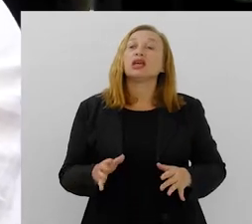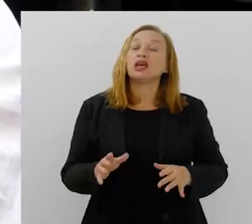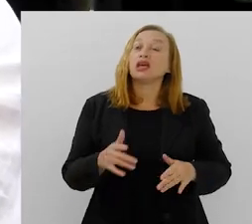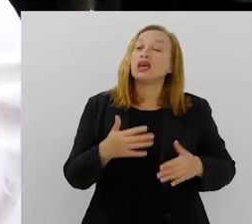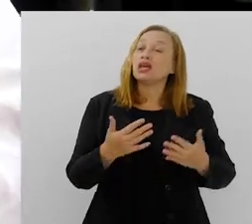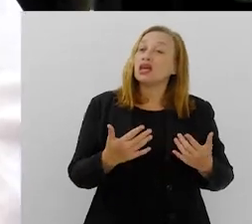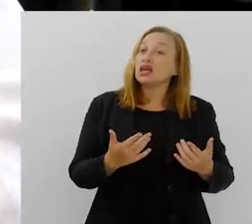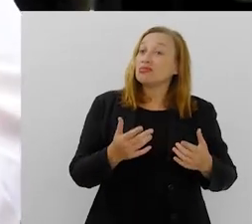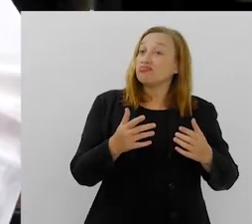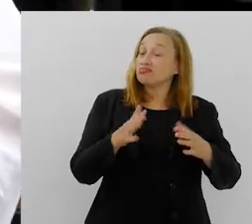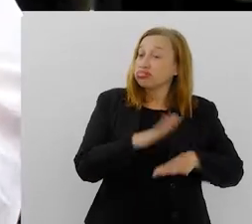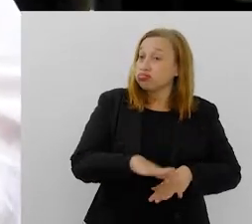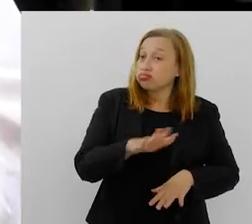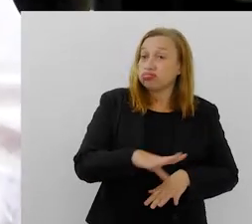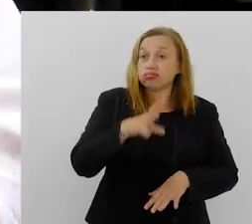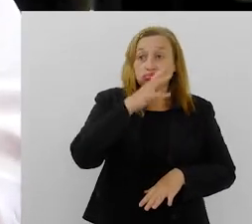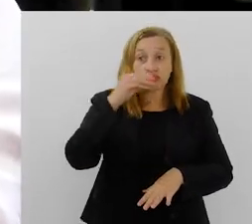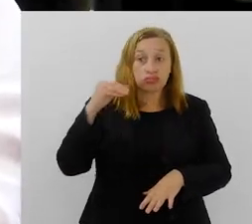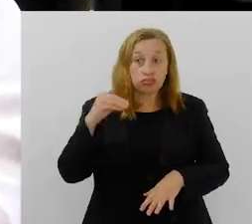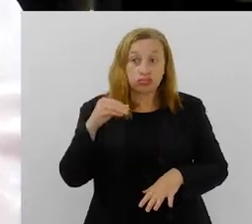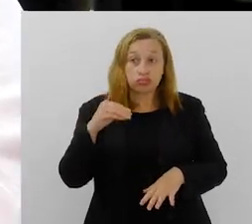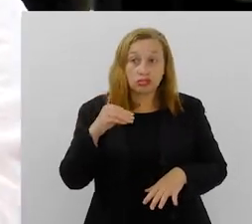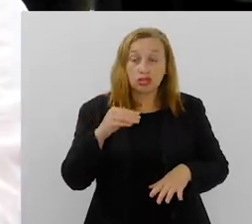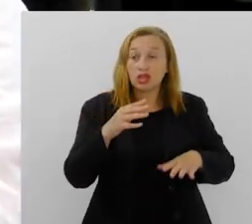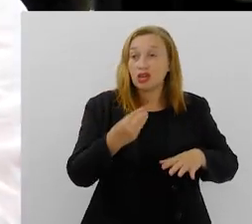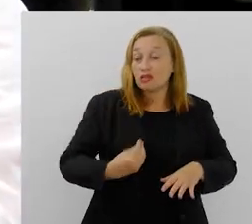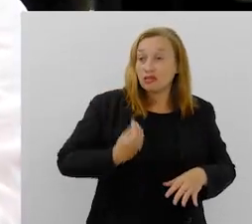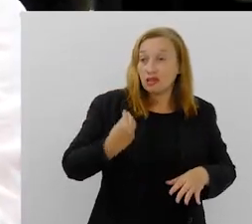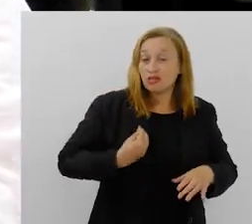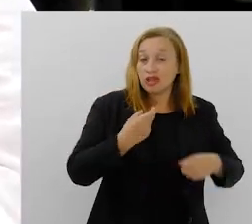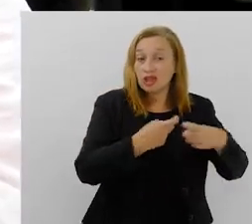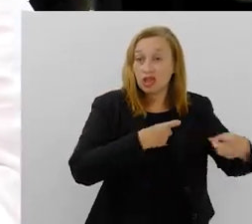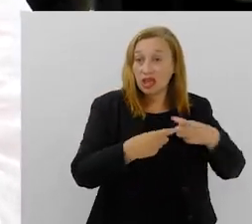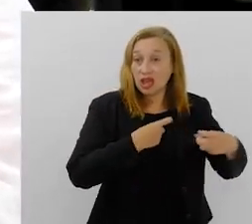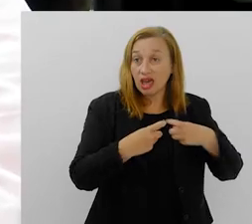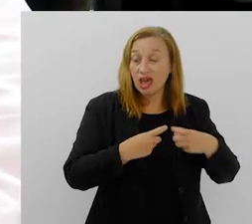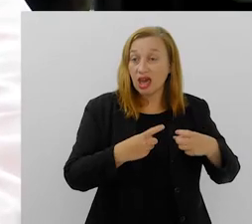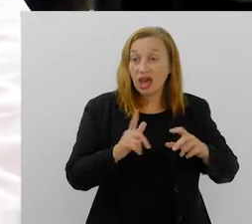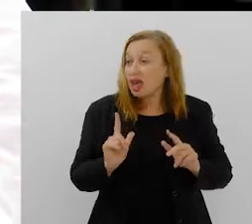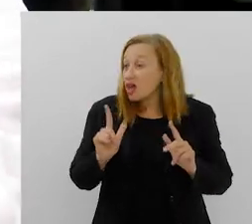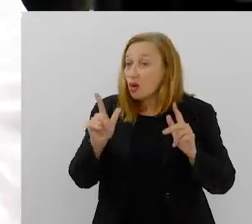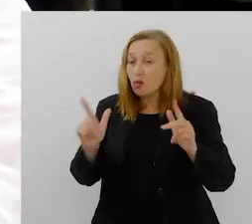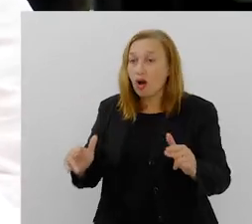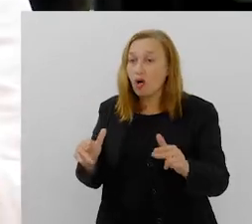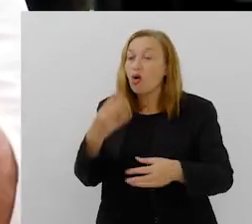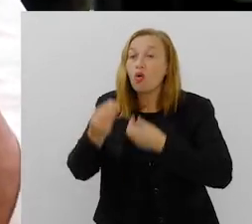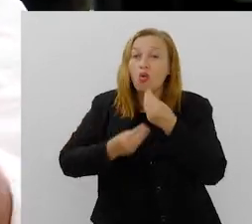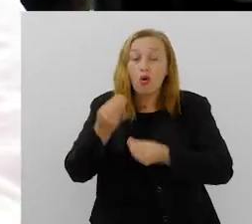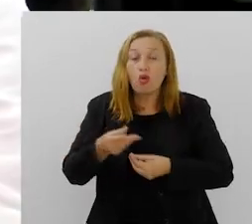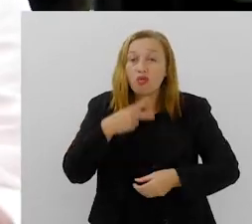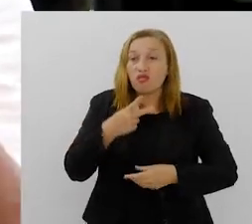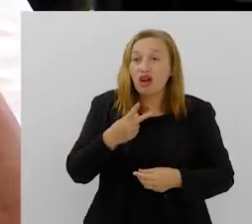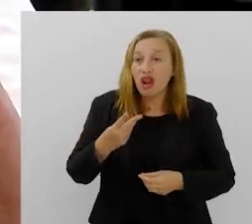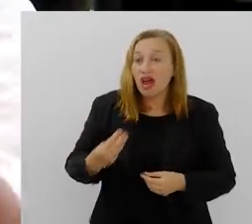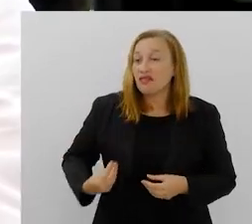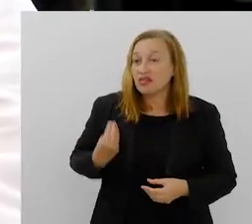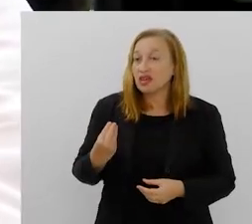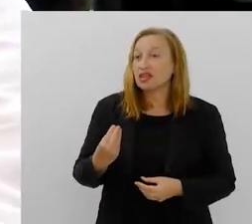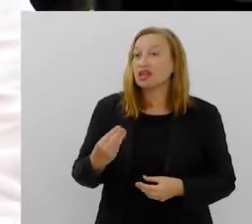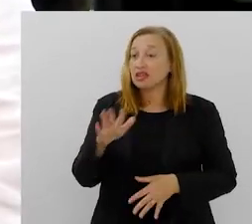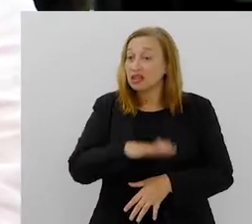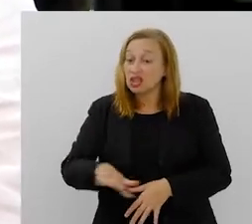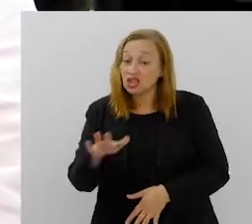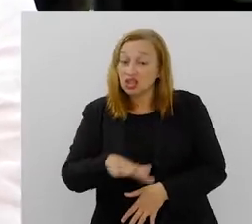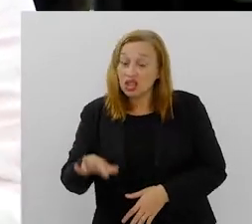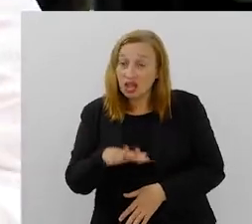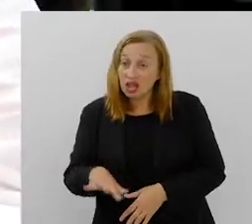guerra e colocava que eram exatamente as mesmas, eram exatamente as mesmas. Como falar disso, da situação de vida